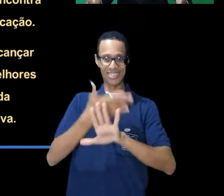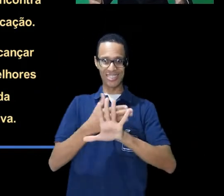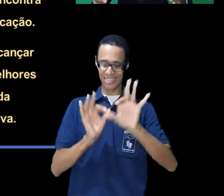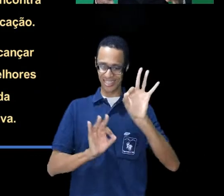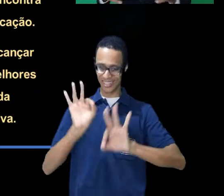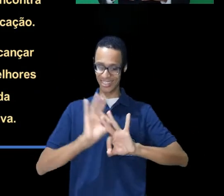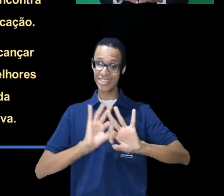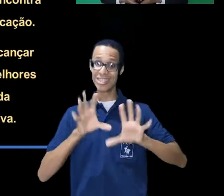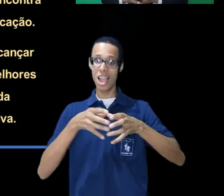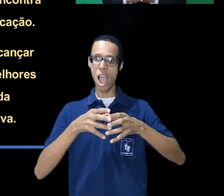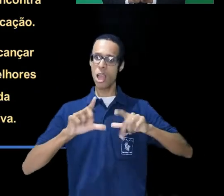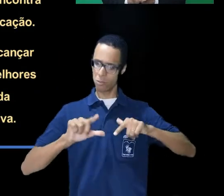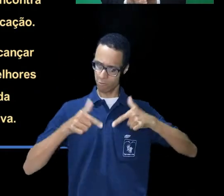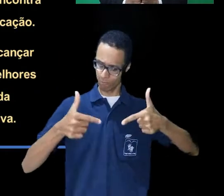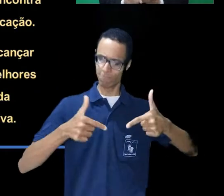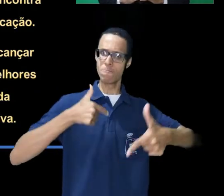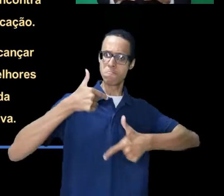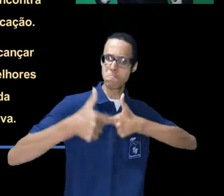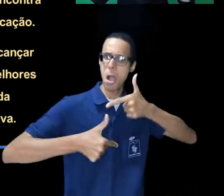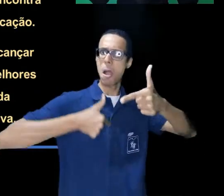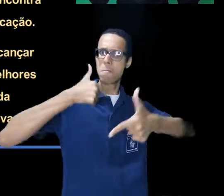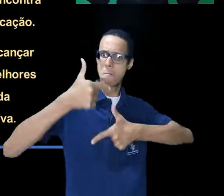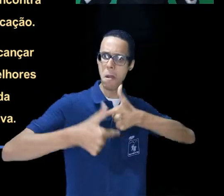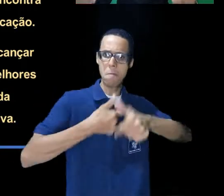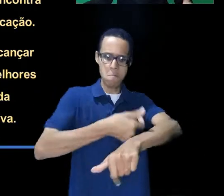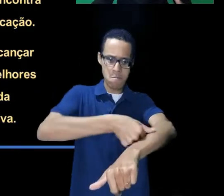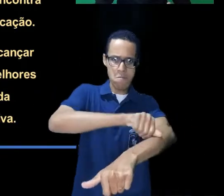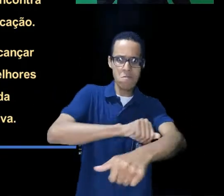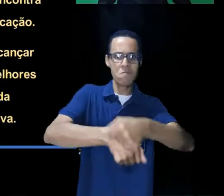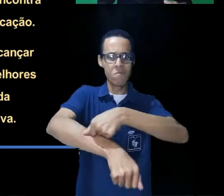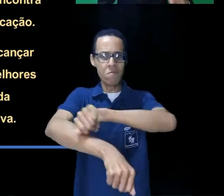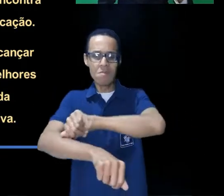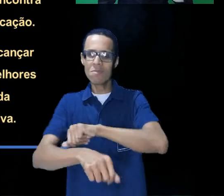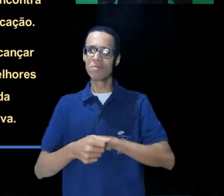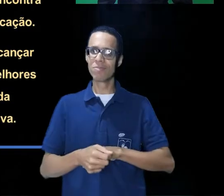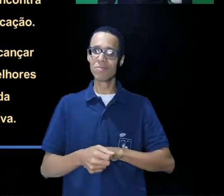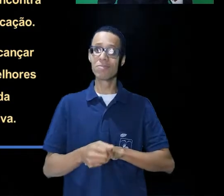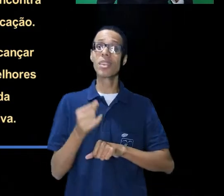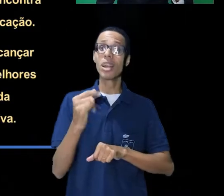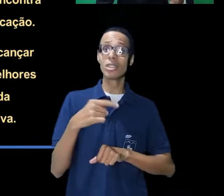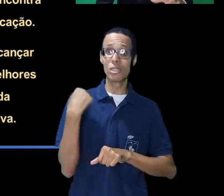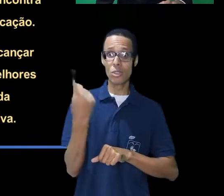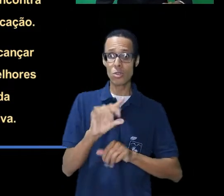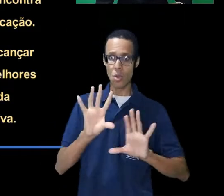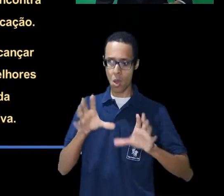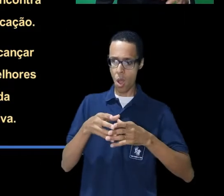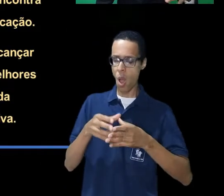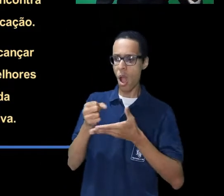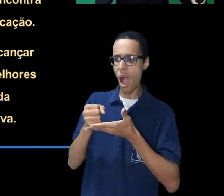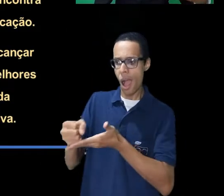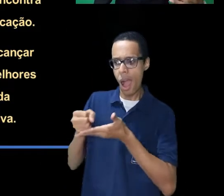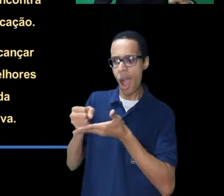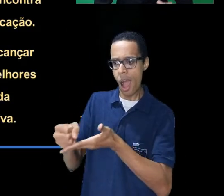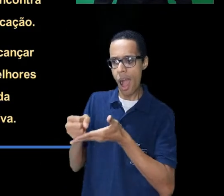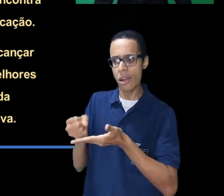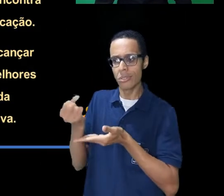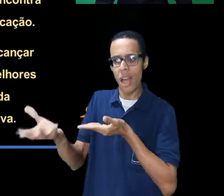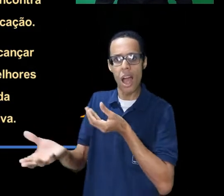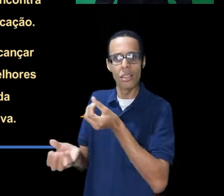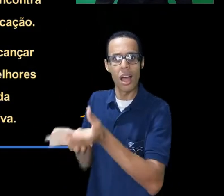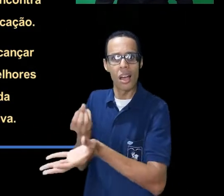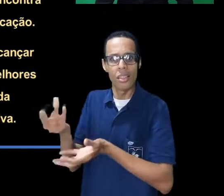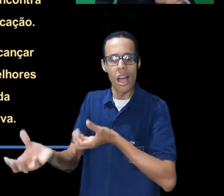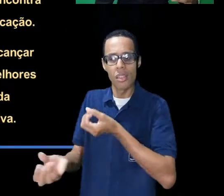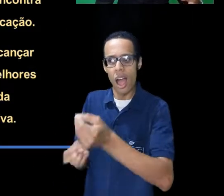qualidade. A educação inclusiva se encontra nos bastidores de uma equipe que promove e move a